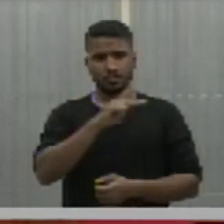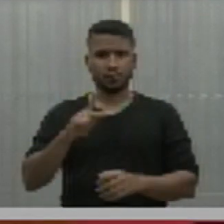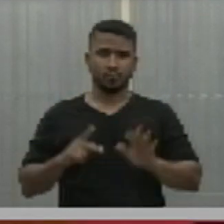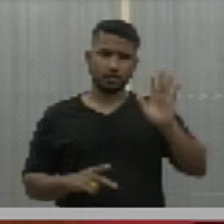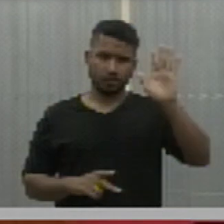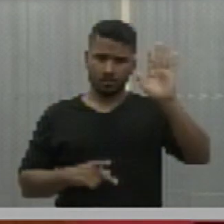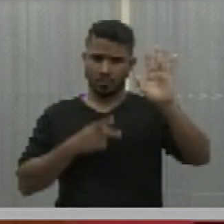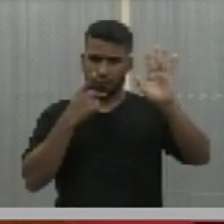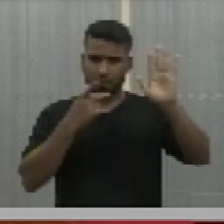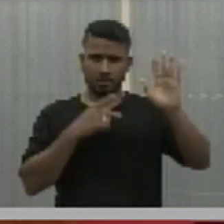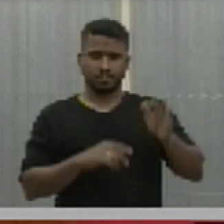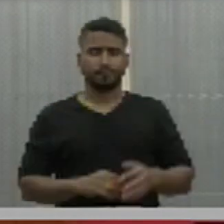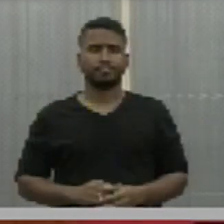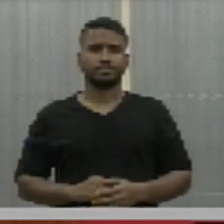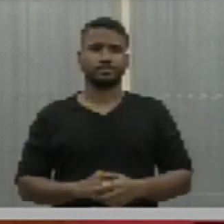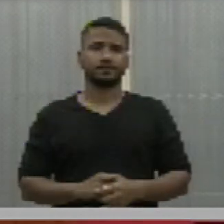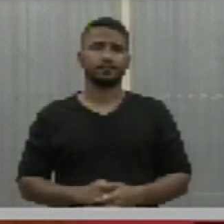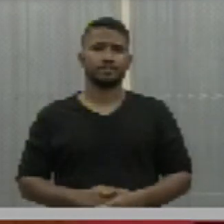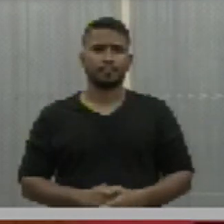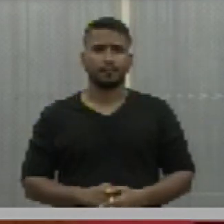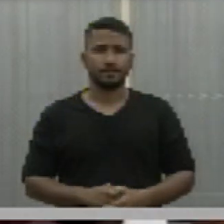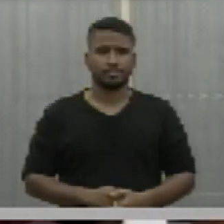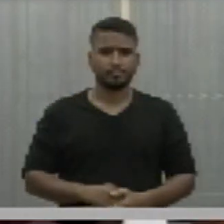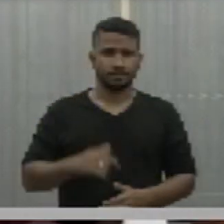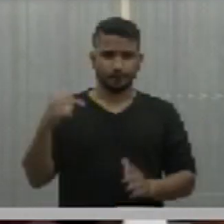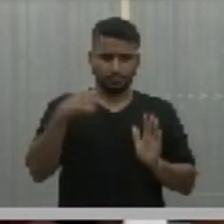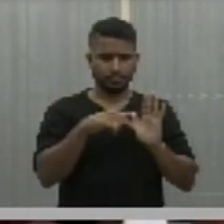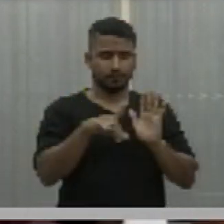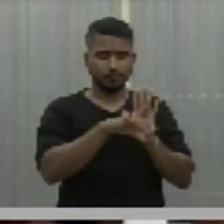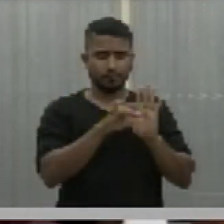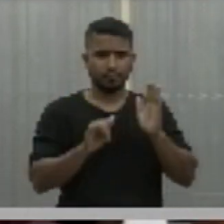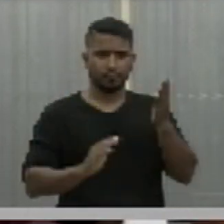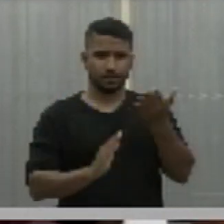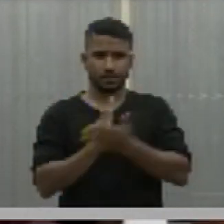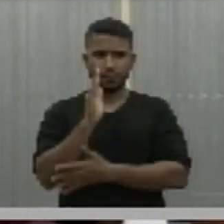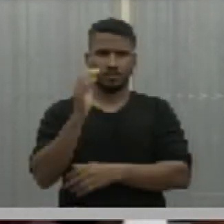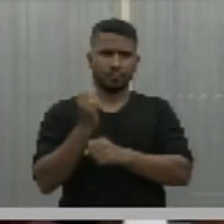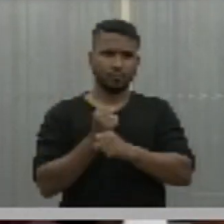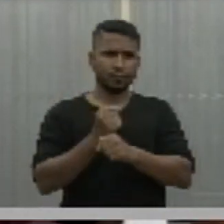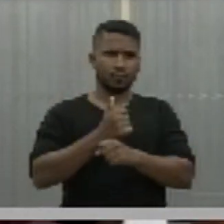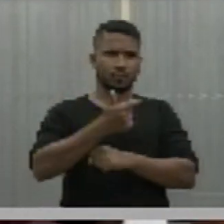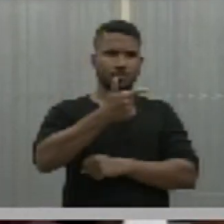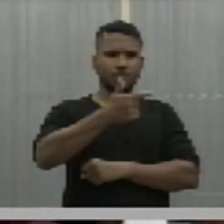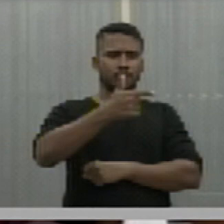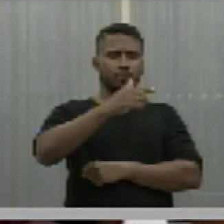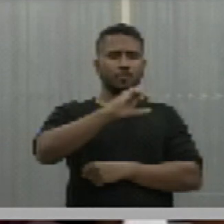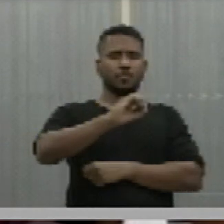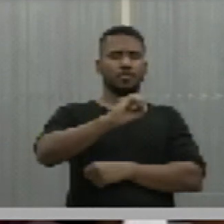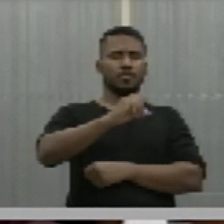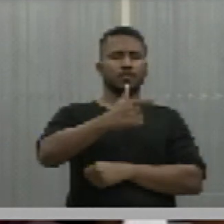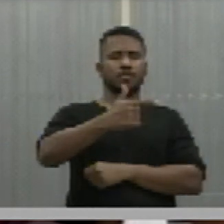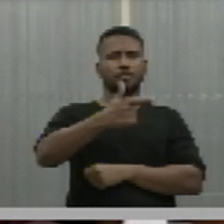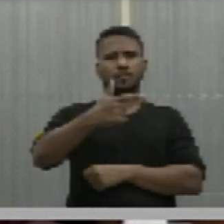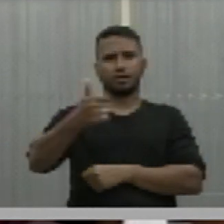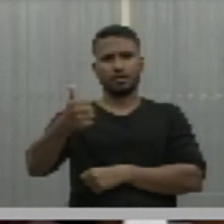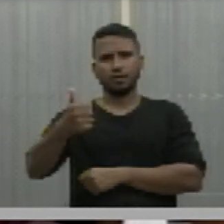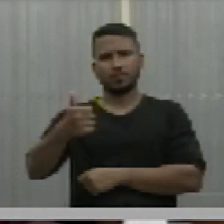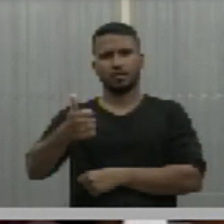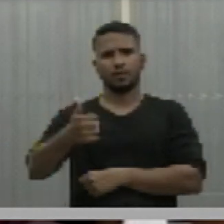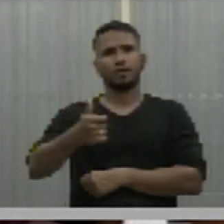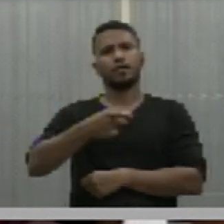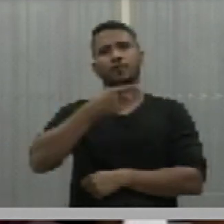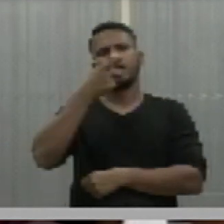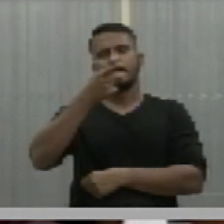Com a palavra, o autor do requerimento. Aqui tem uma lei que foi aprovada em 2021, que trata